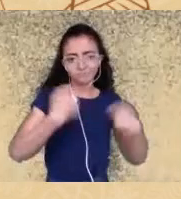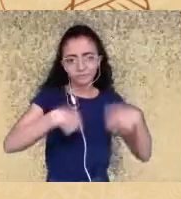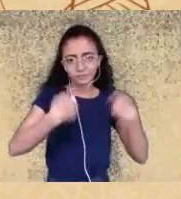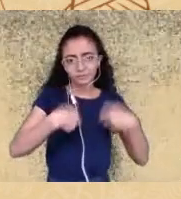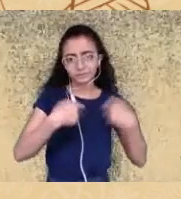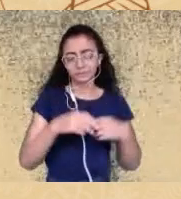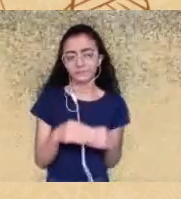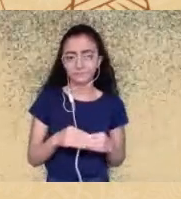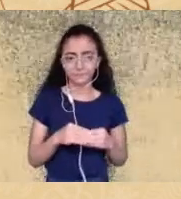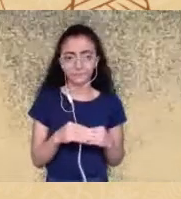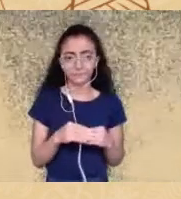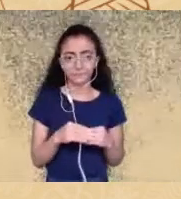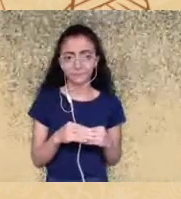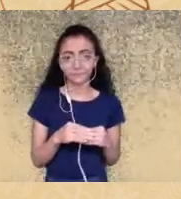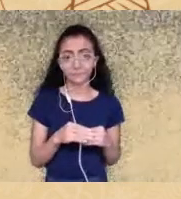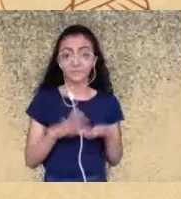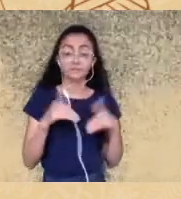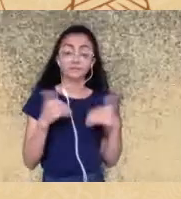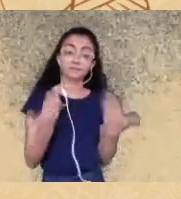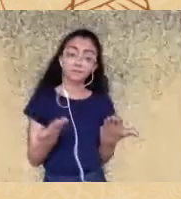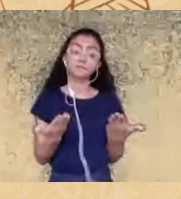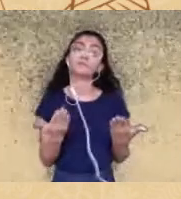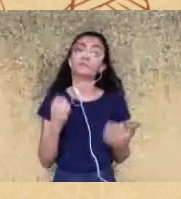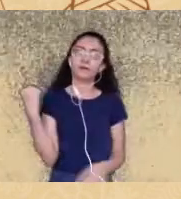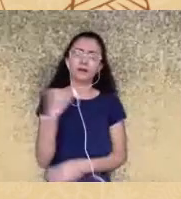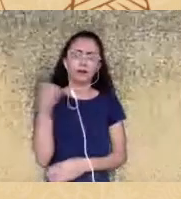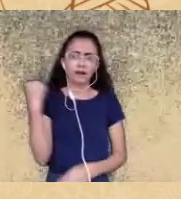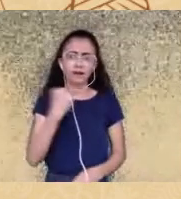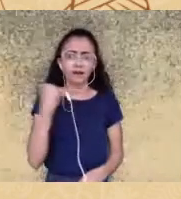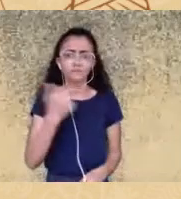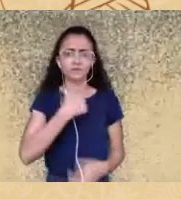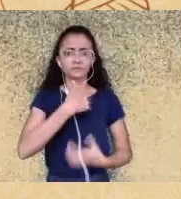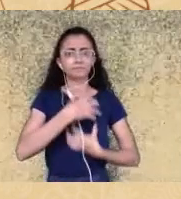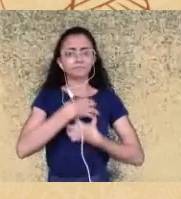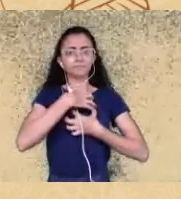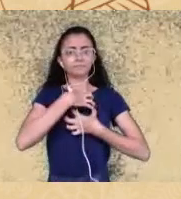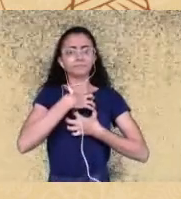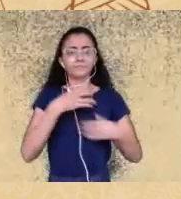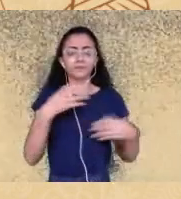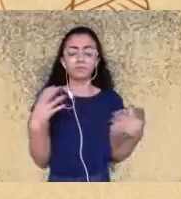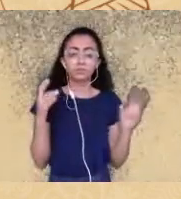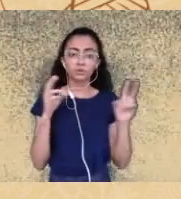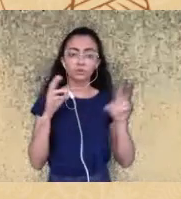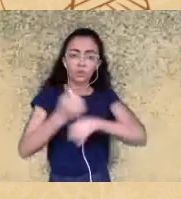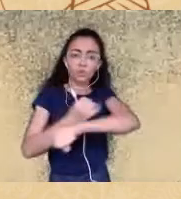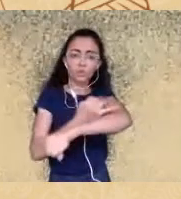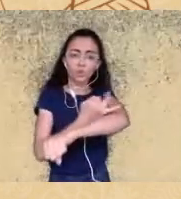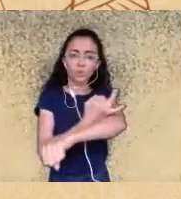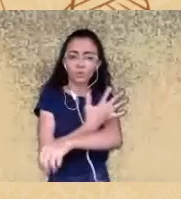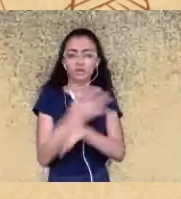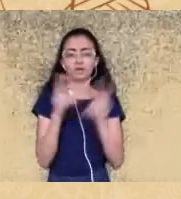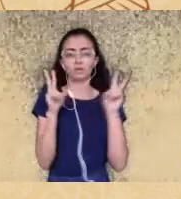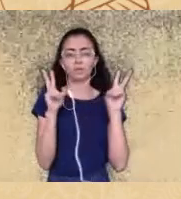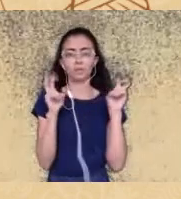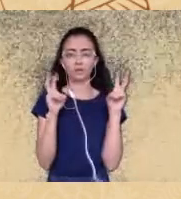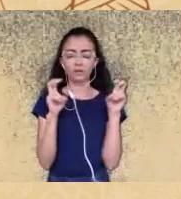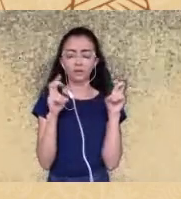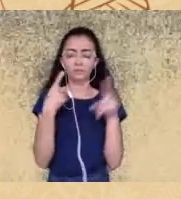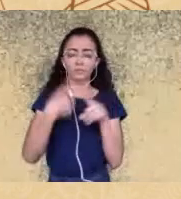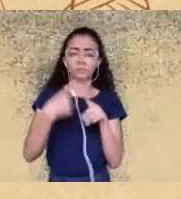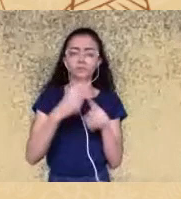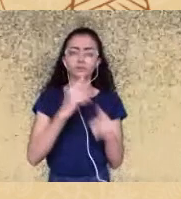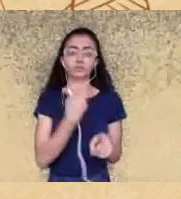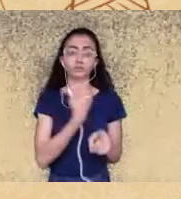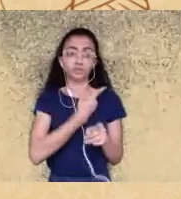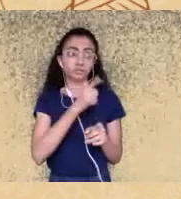isso é tão grave assim eu me emociono inclusive de falar desse tema porque nós temos várias Yandessã